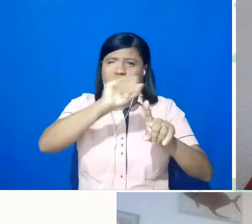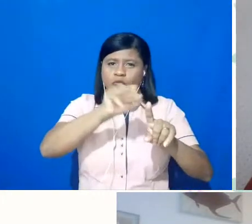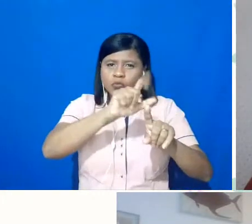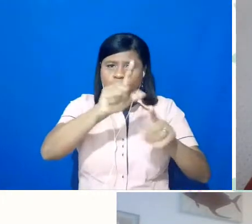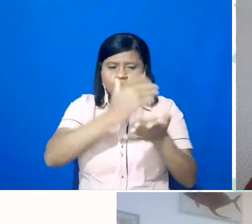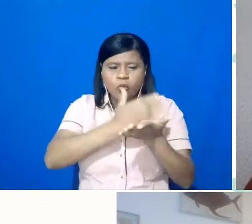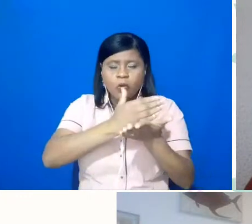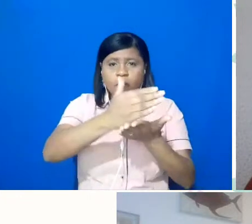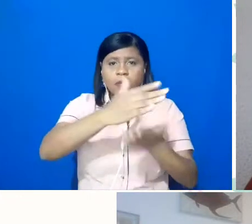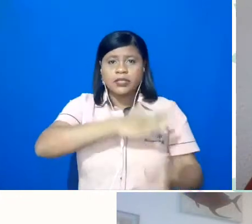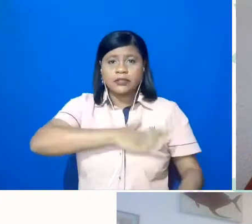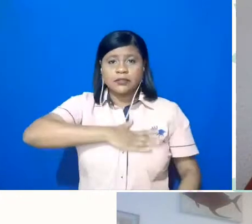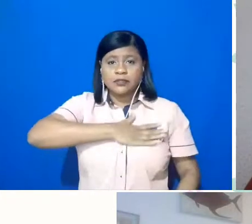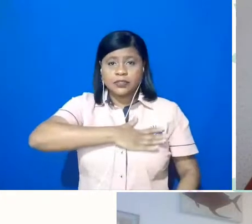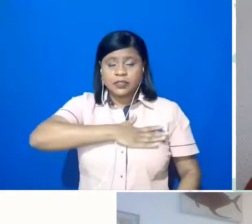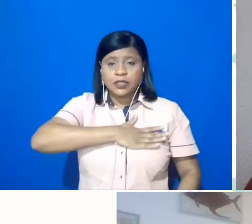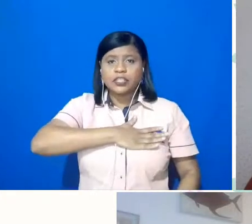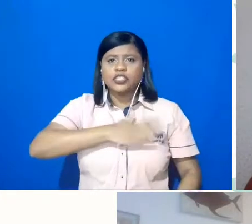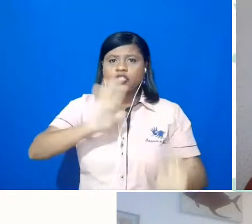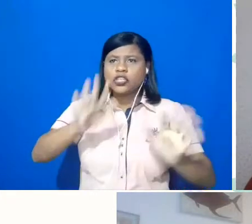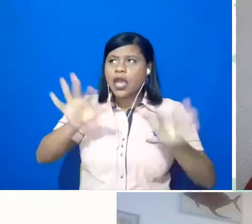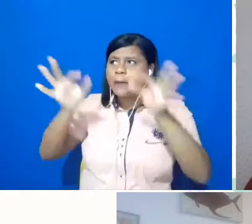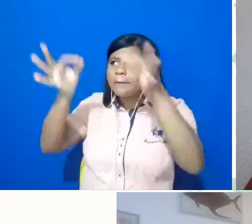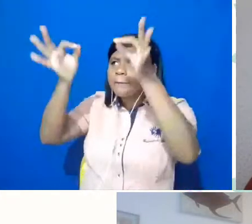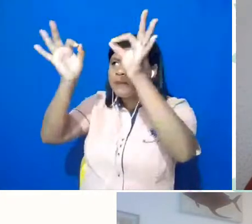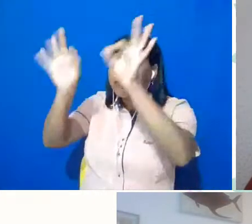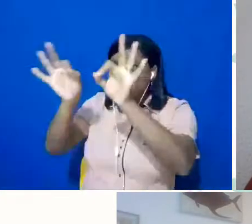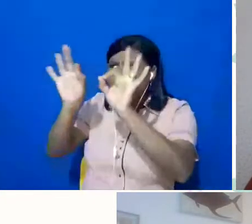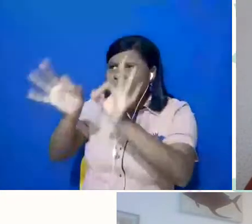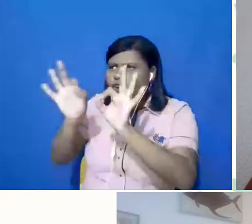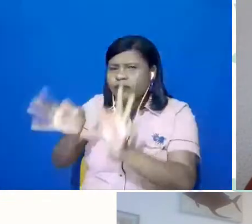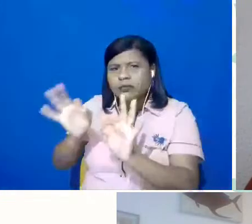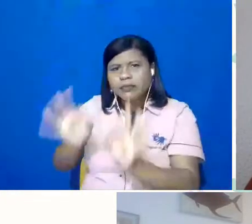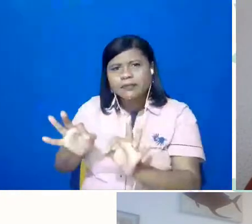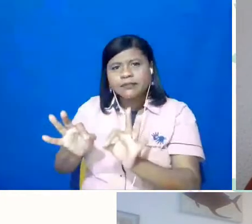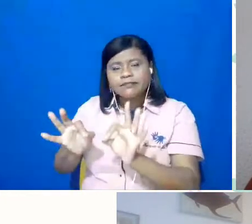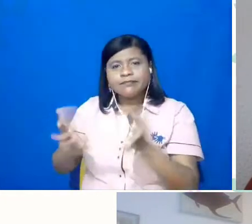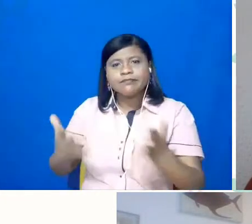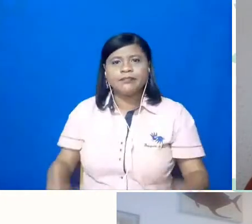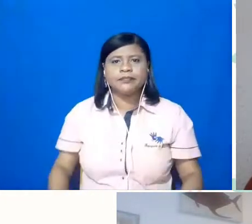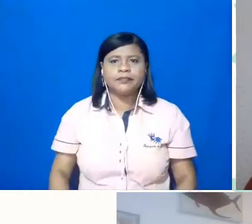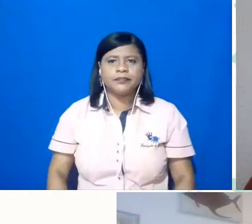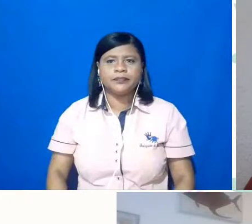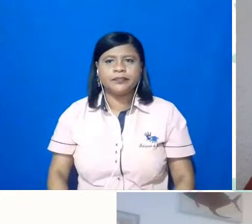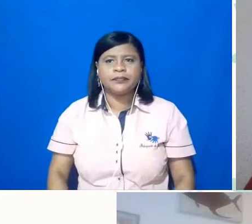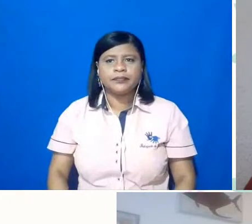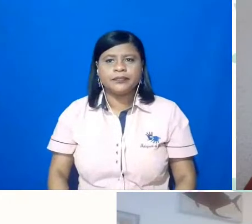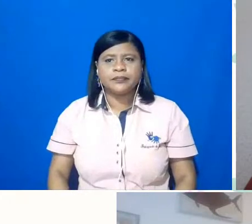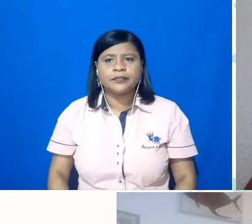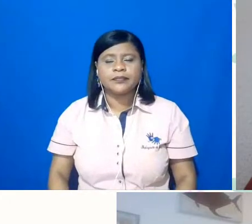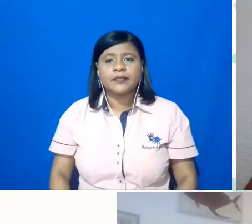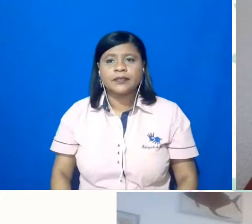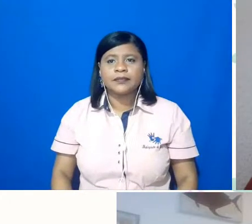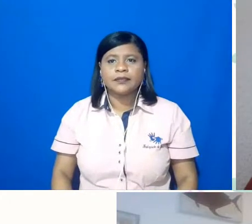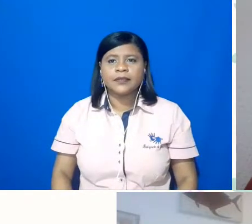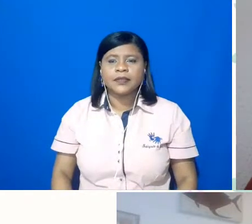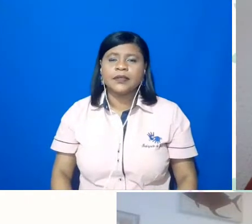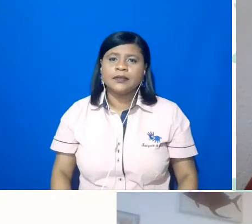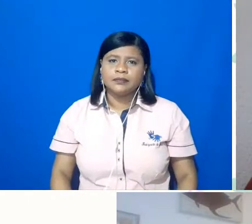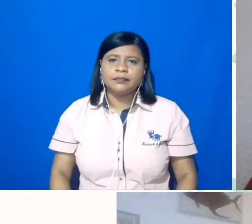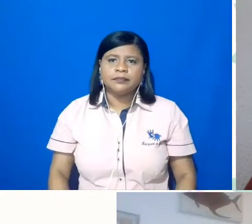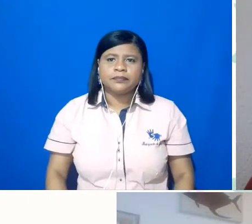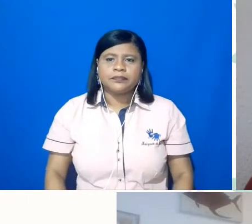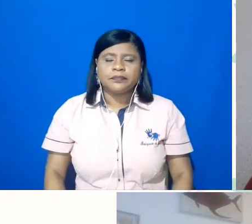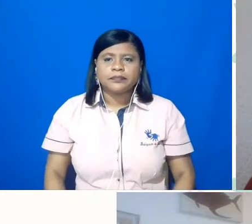os conferencistas e palestrantes confirmados, né, mas a gente não tem muito controle sobre isso, né.